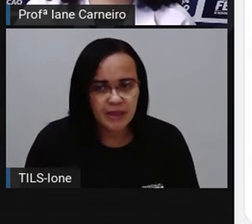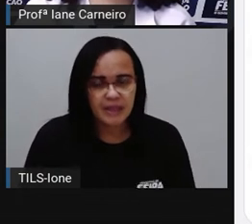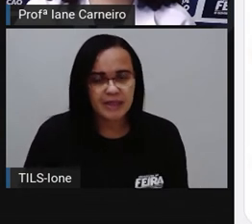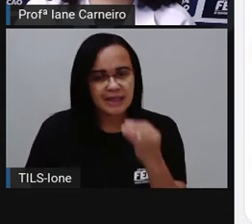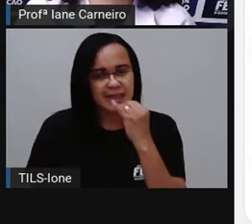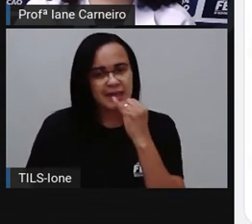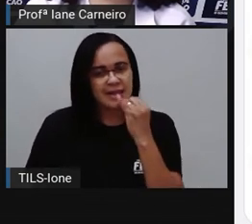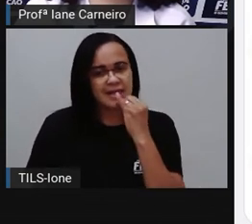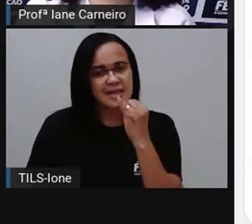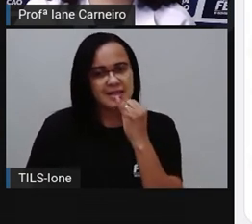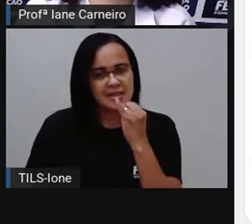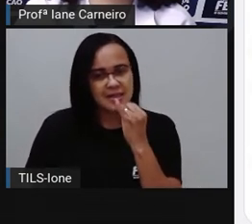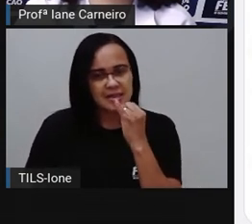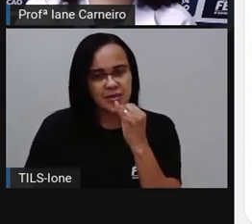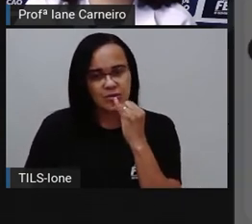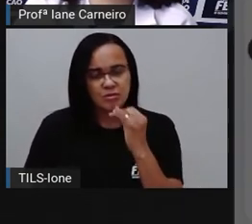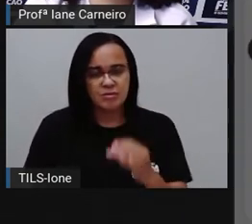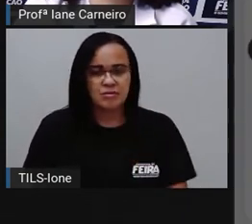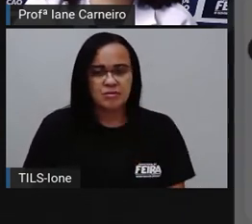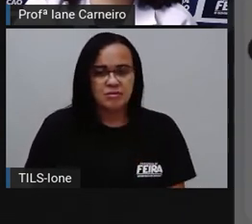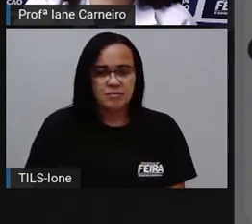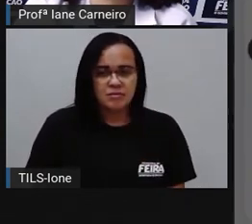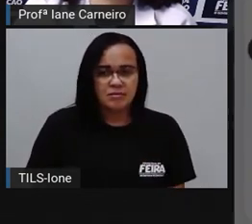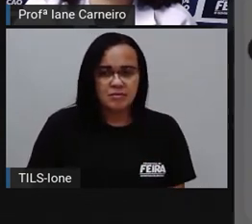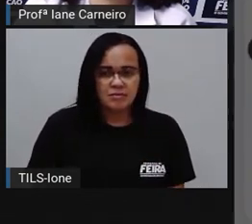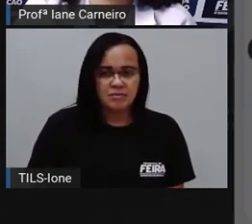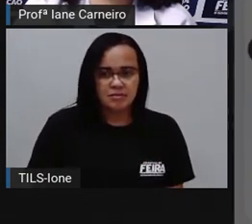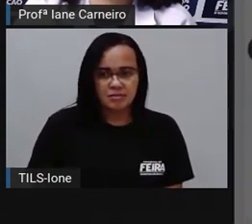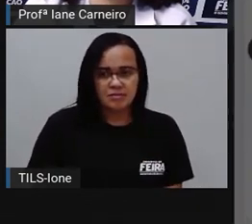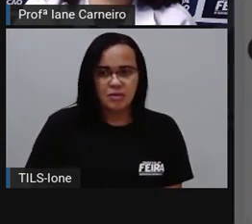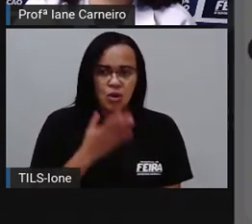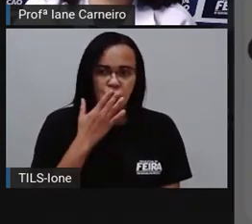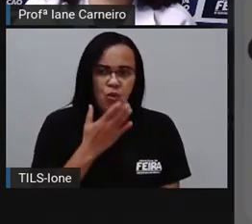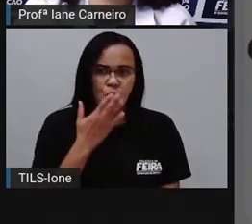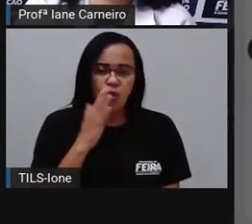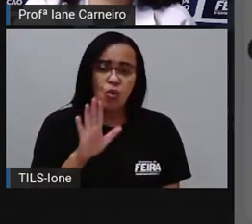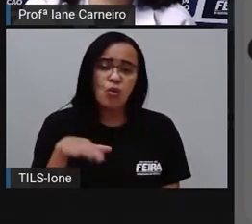cor, deixa eu ver, deixa eu ver uma cor aqui,